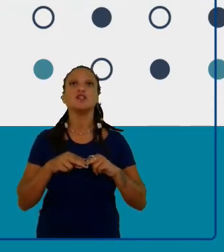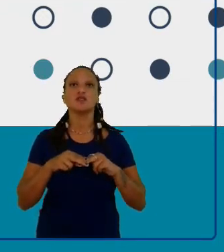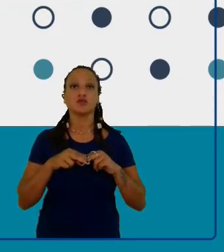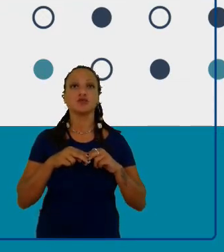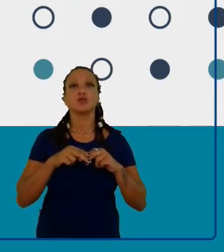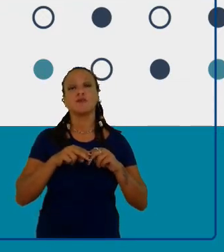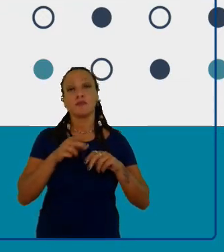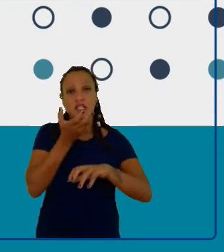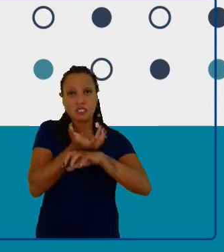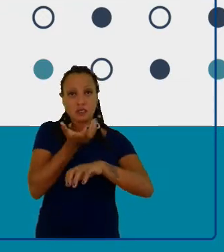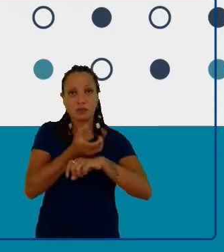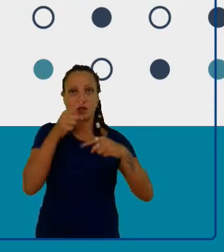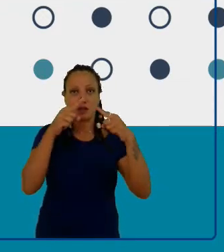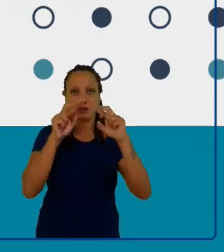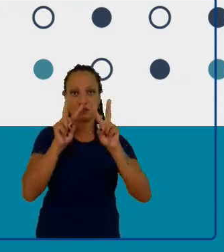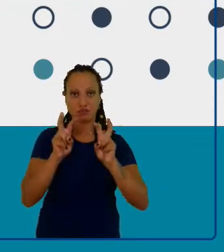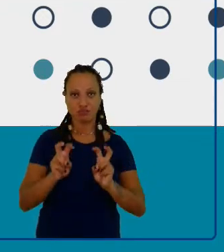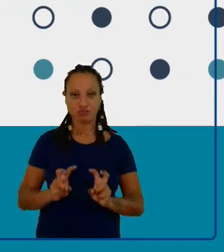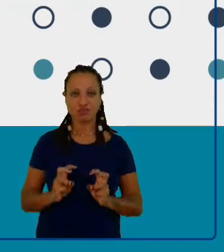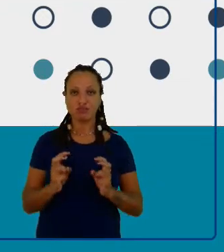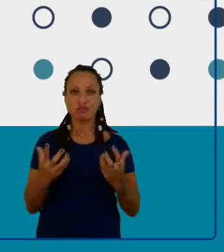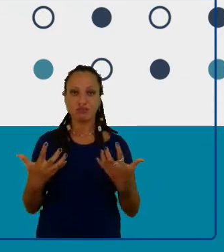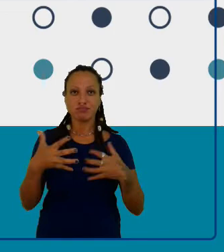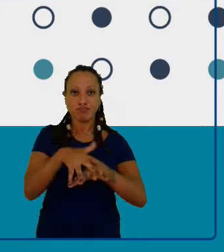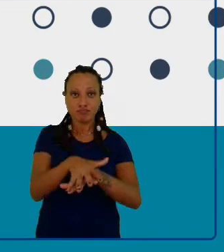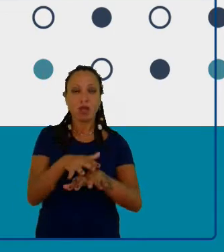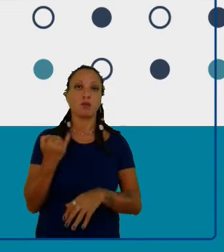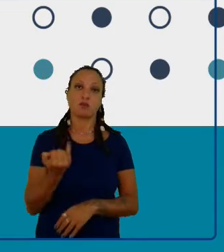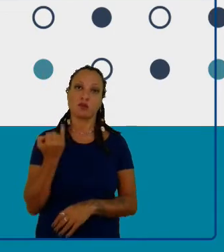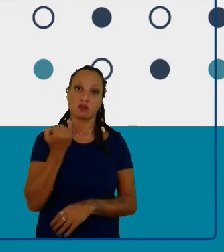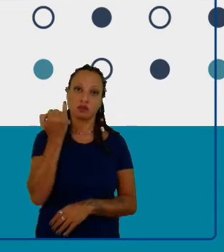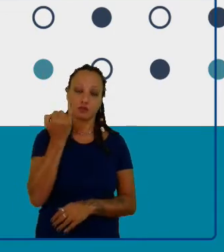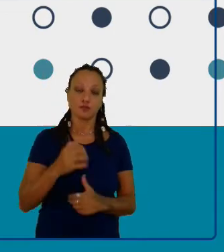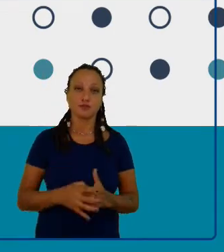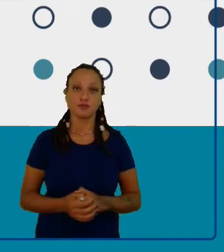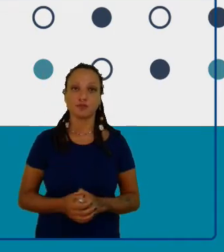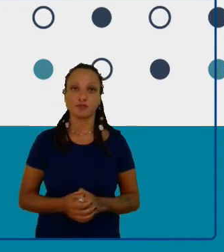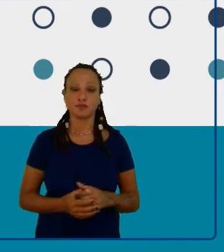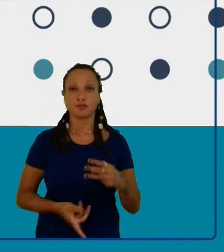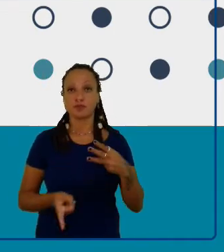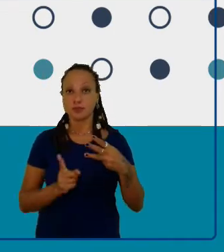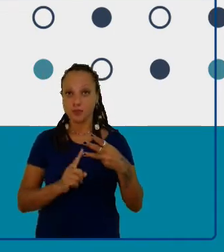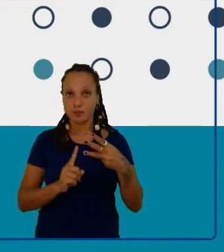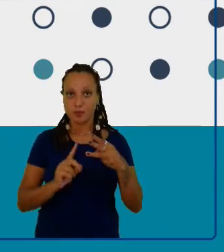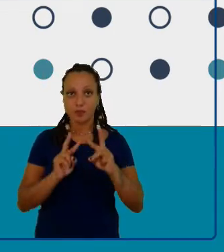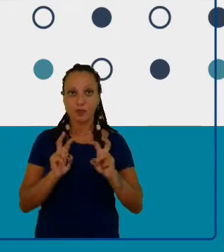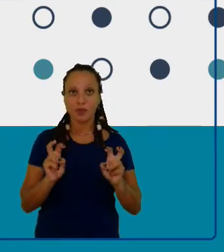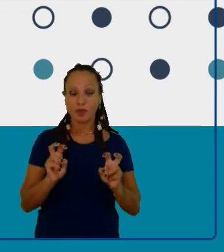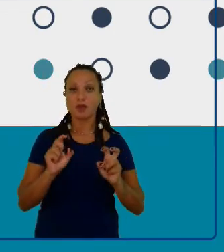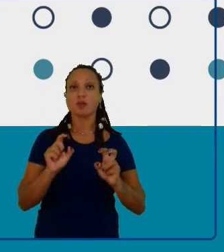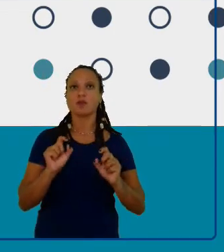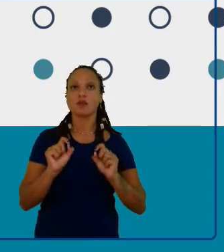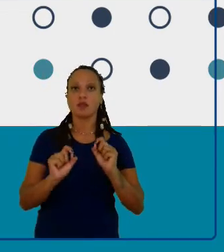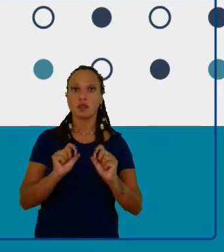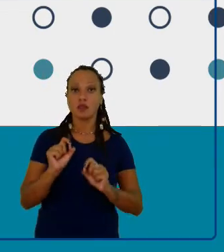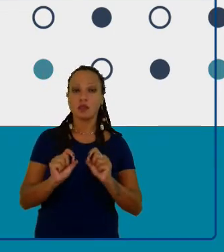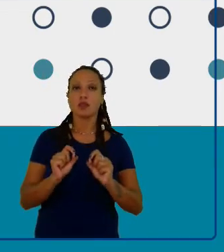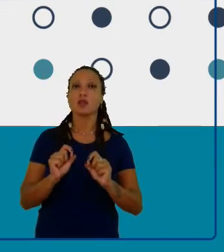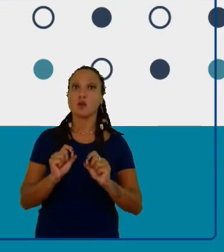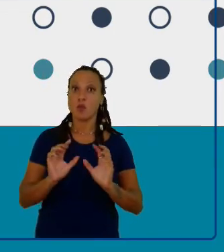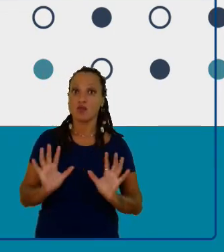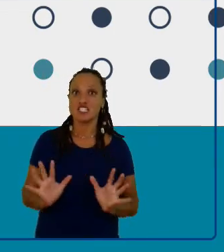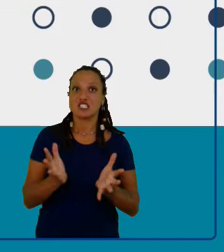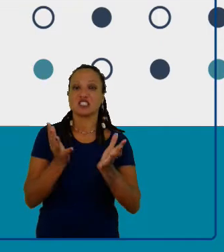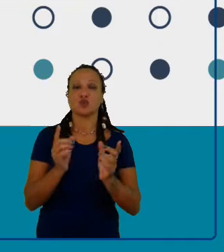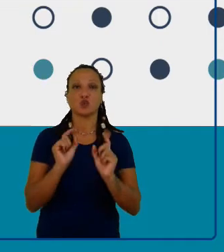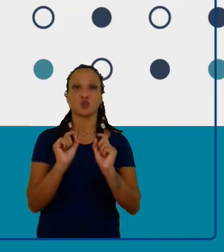ela é muito importante. A terceira temática que vem como iniciativa é a